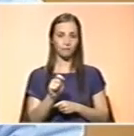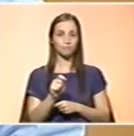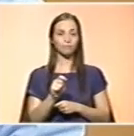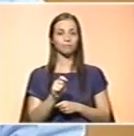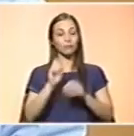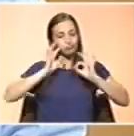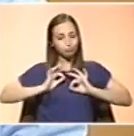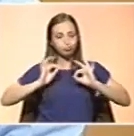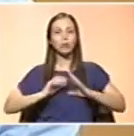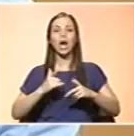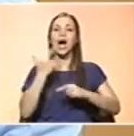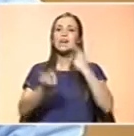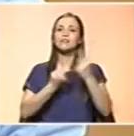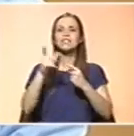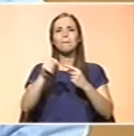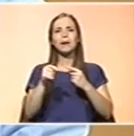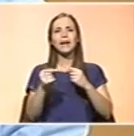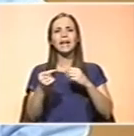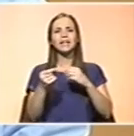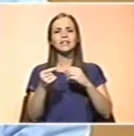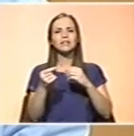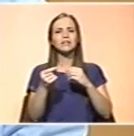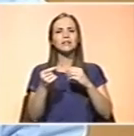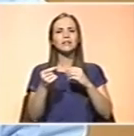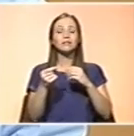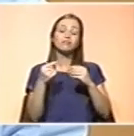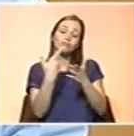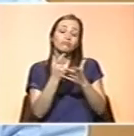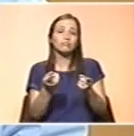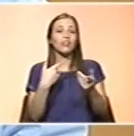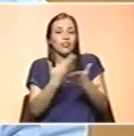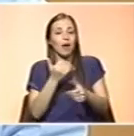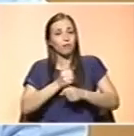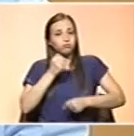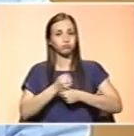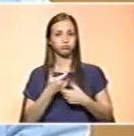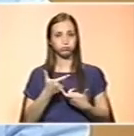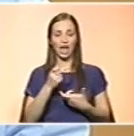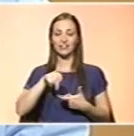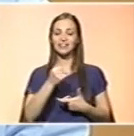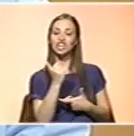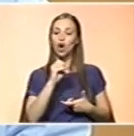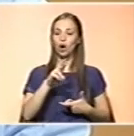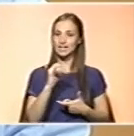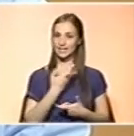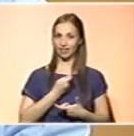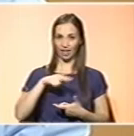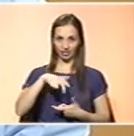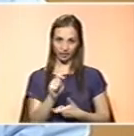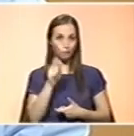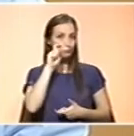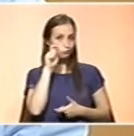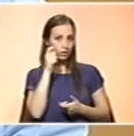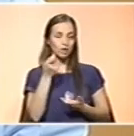alguns cremes vegetais também para esta sua função tecnológica como antioxidante. E agora, uma